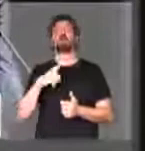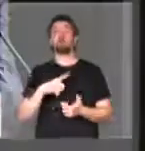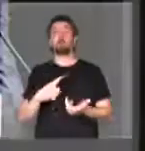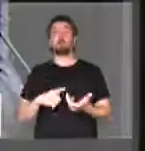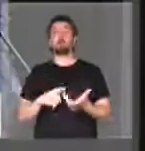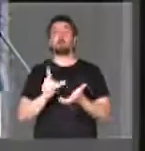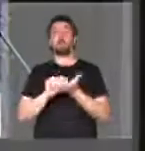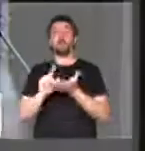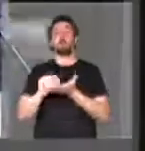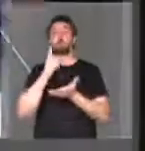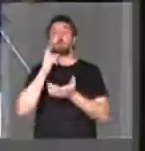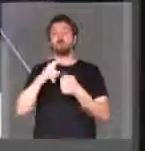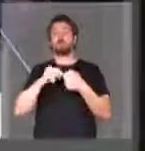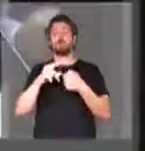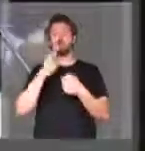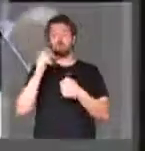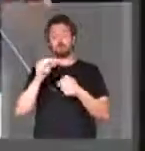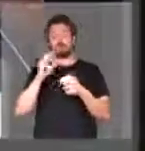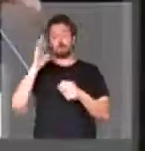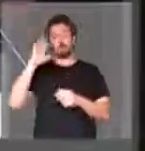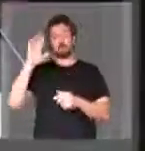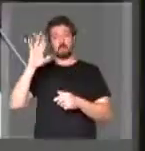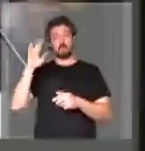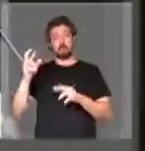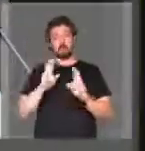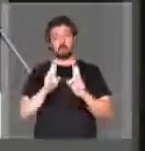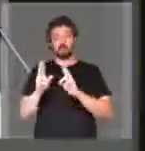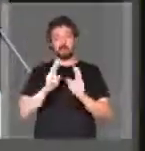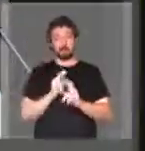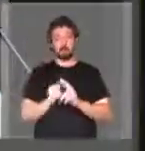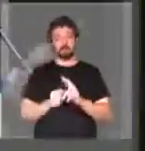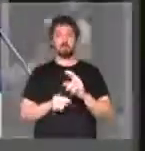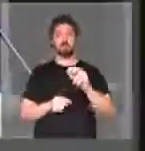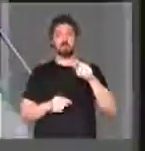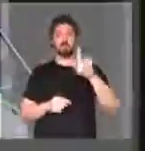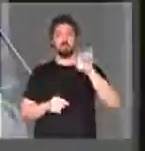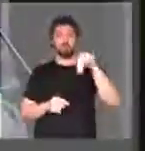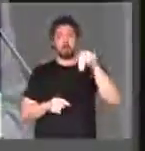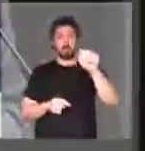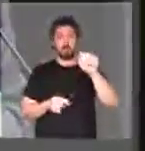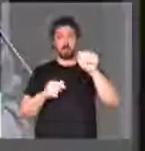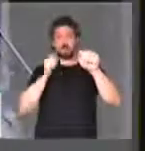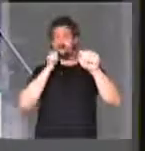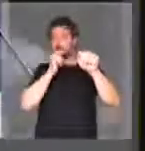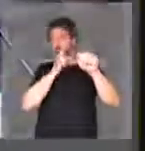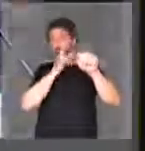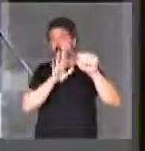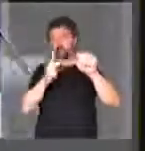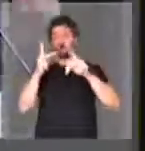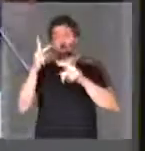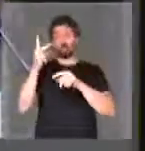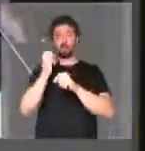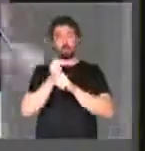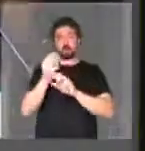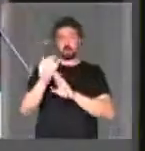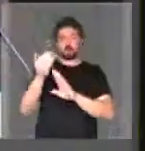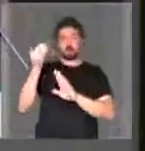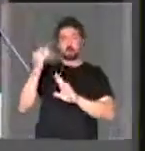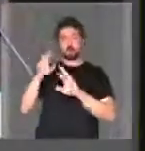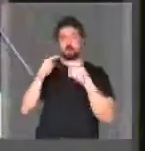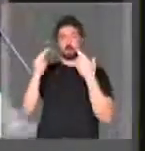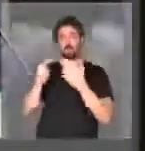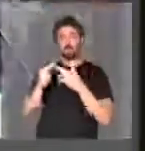artigo prevendo as relações entre a Guiana e o Estado do Amapá. No entanto, há dois anos, essas